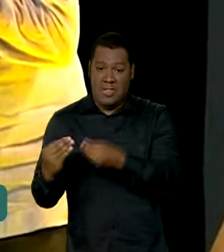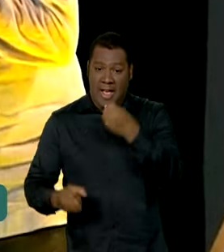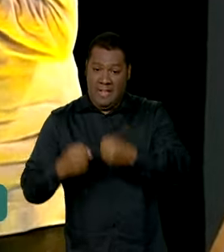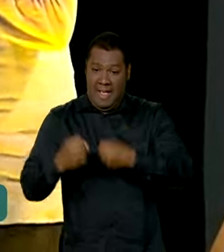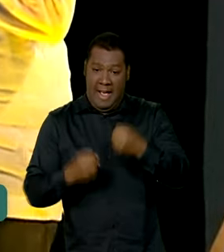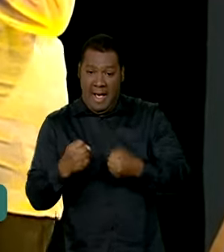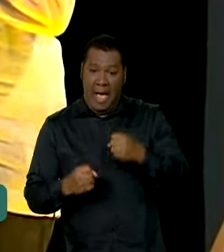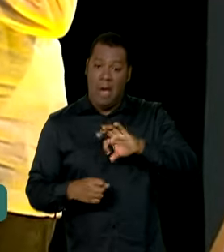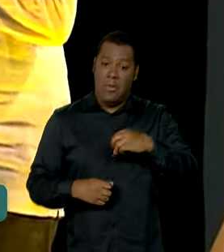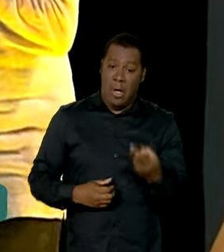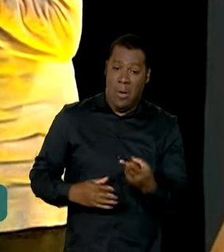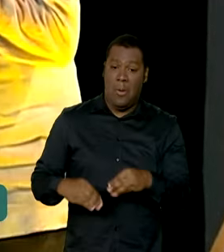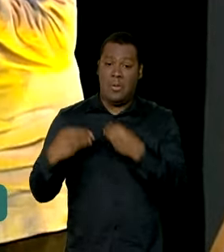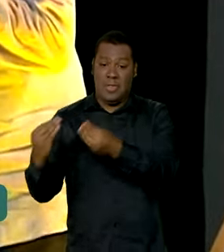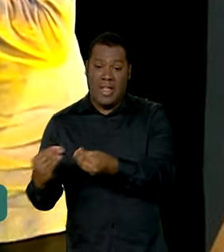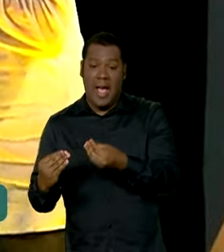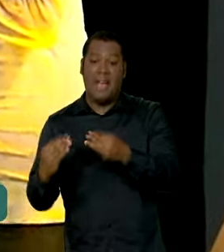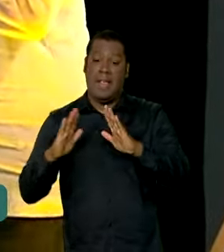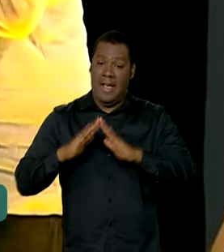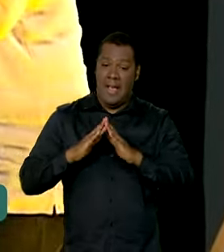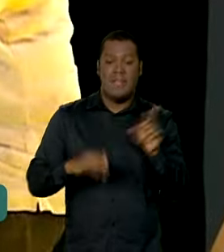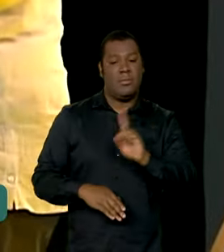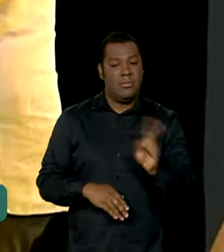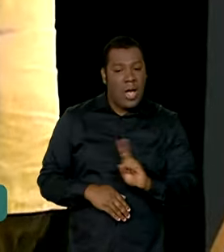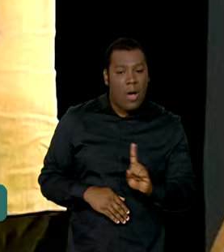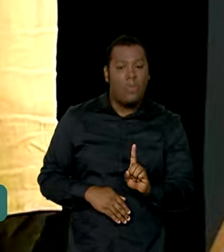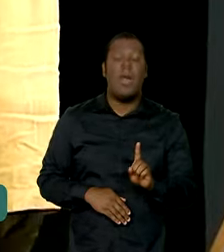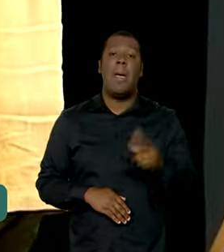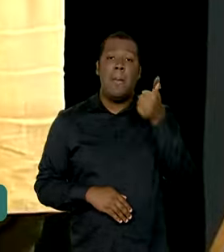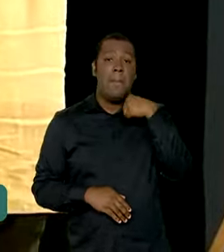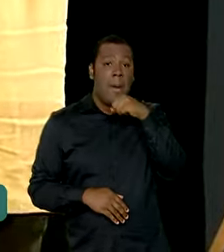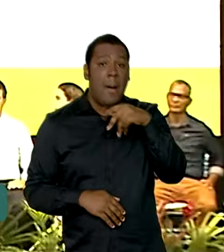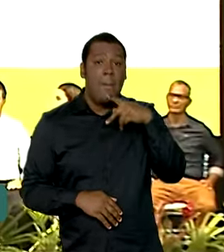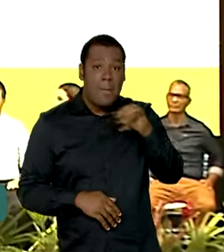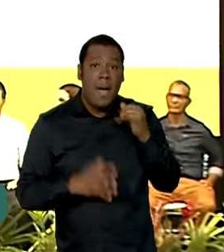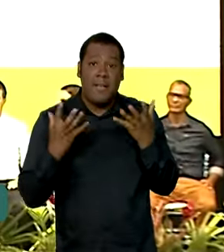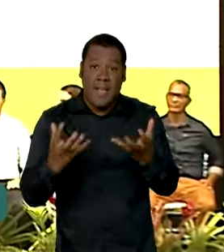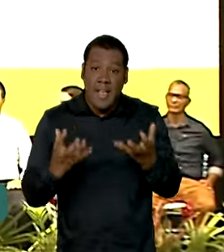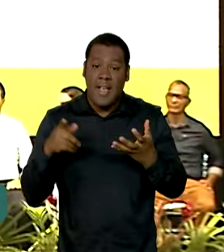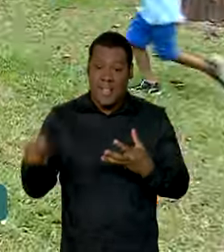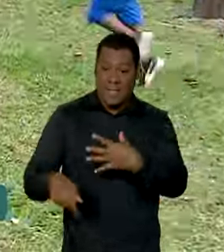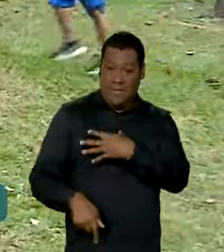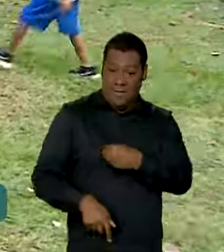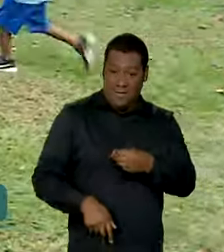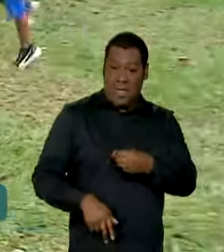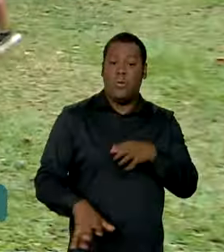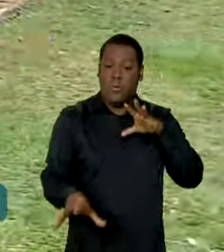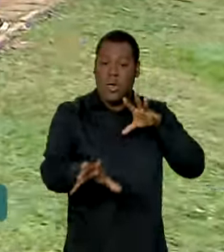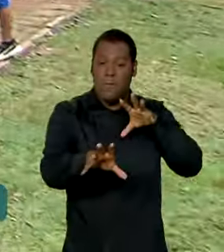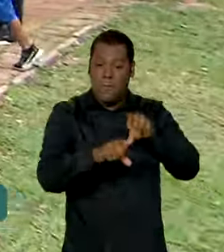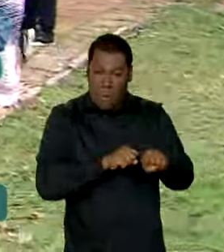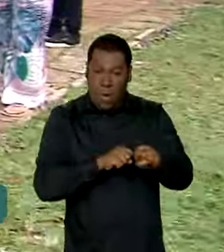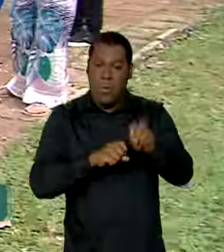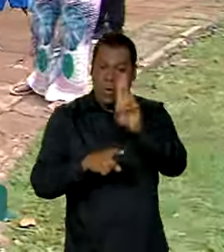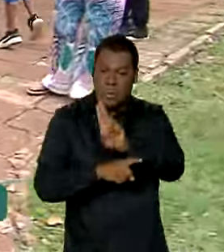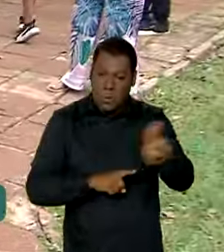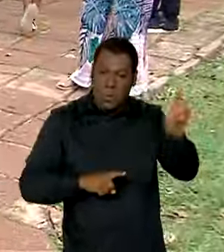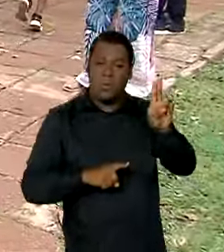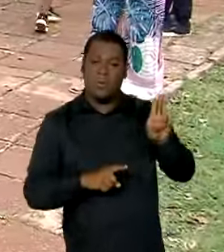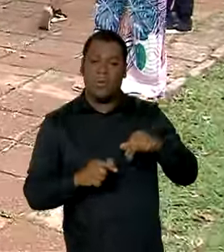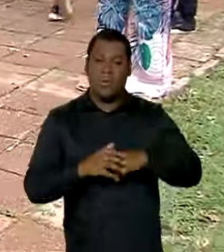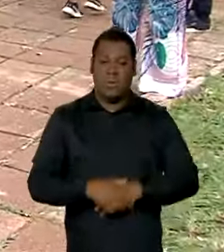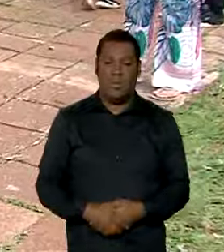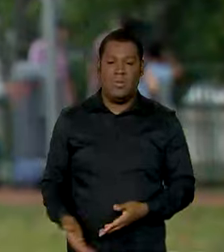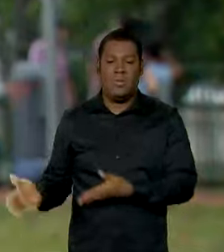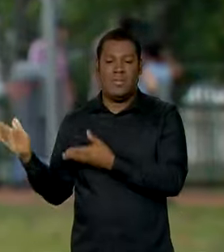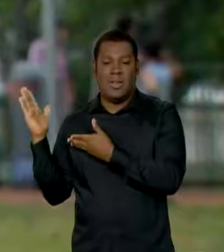diploma de uma universidade para o seu filho ter uma profissão. E é exatamente isso que